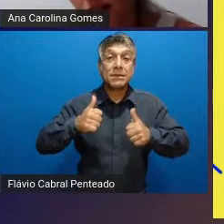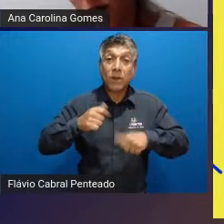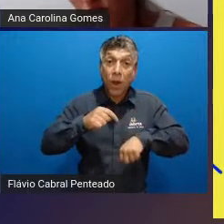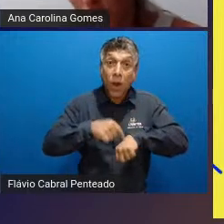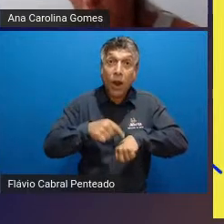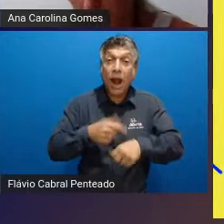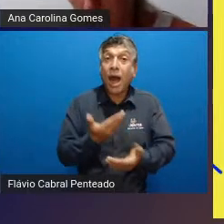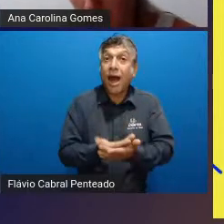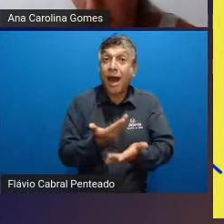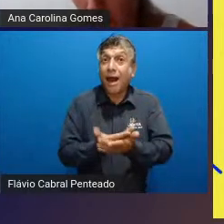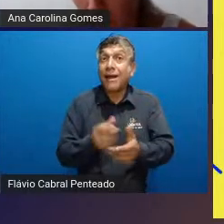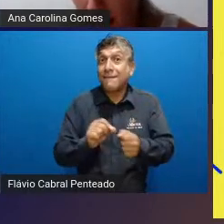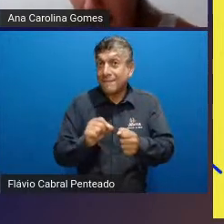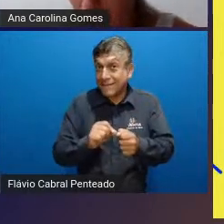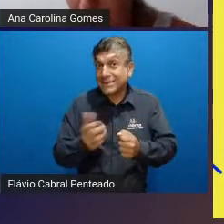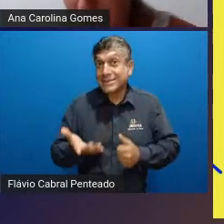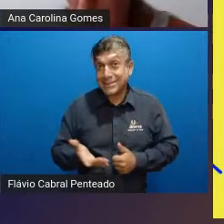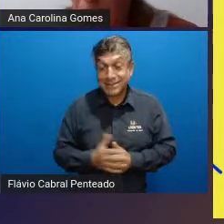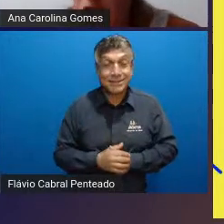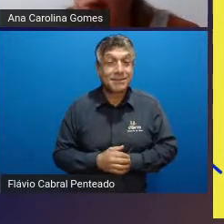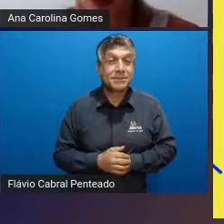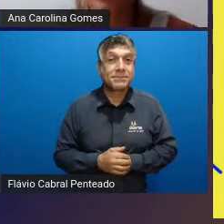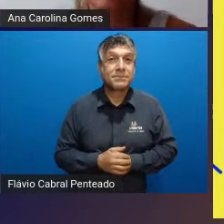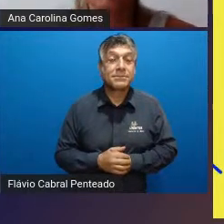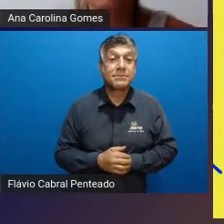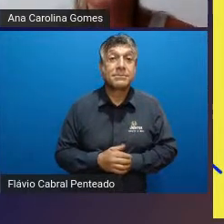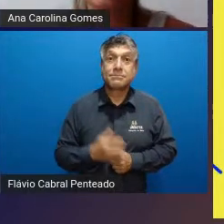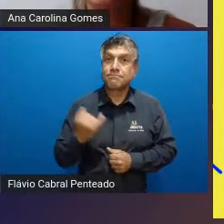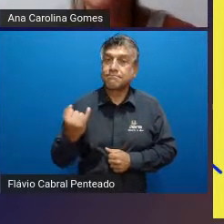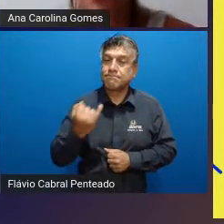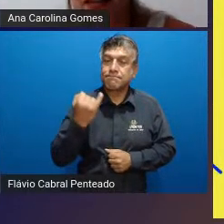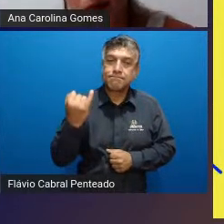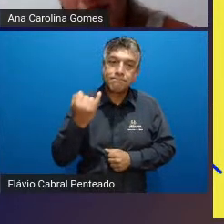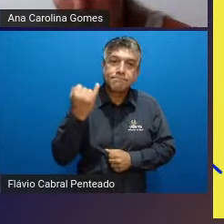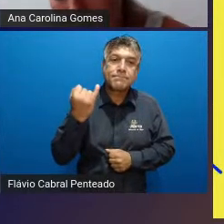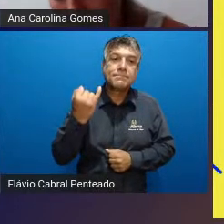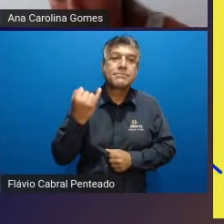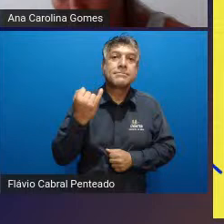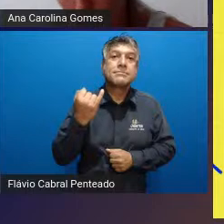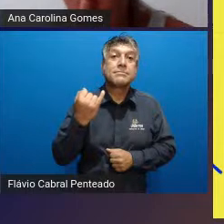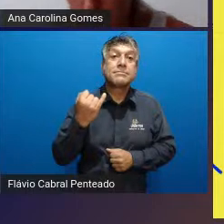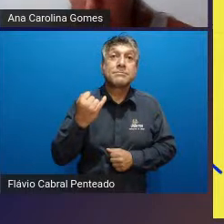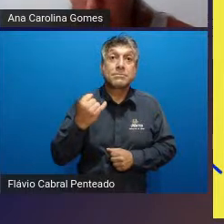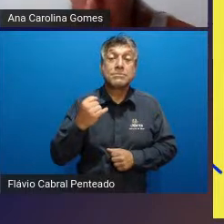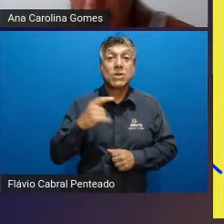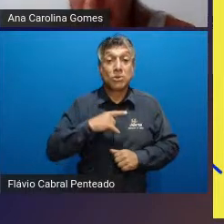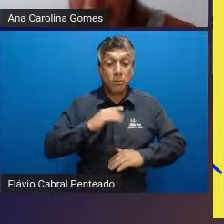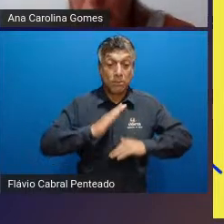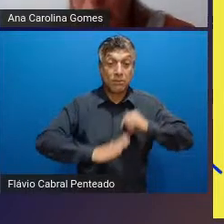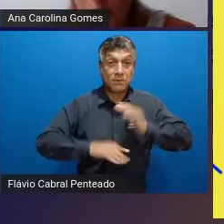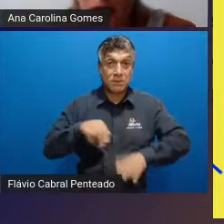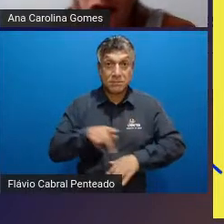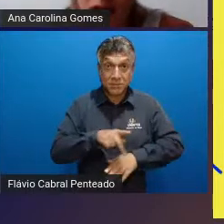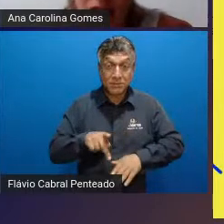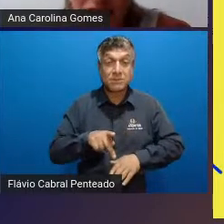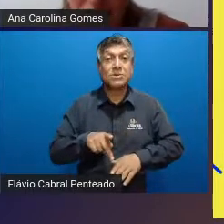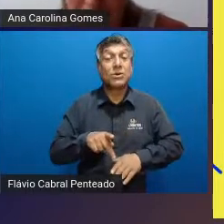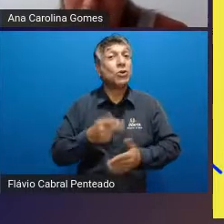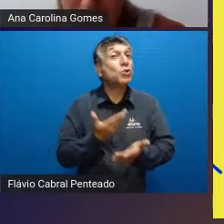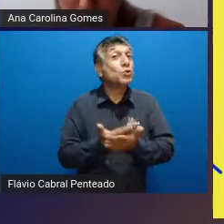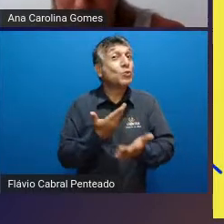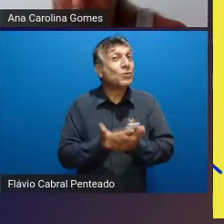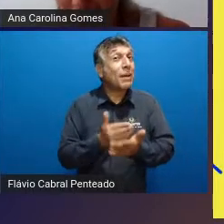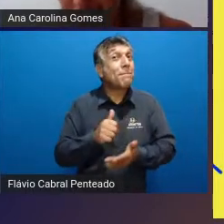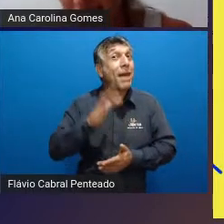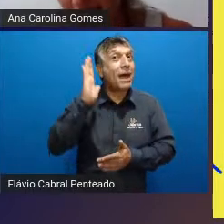aula que ele está fazendo de esporte então é extremamente importante a especialização do profissional até porque o profissional